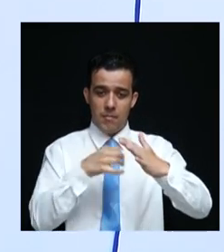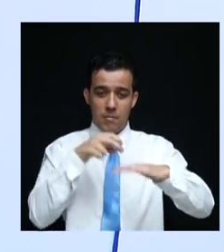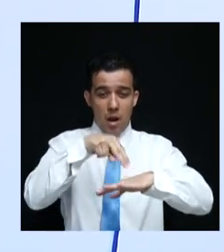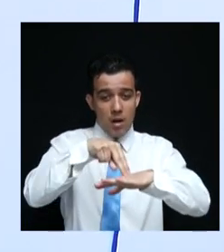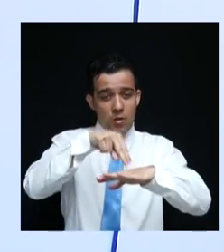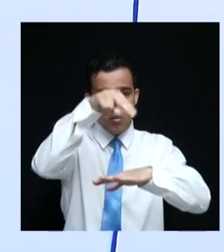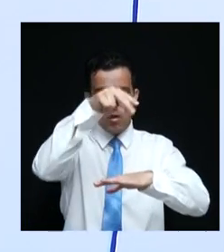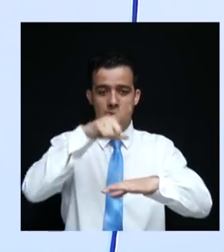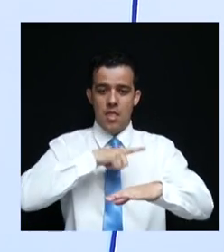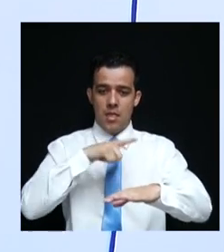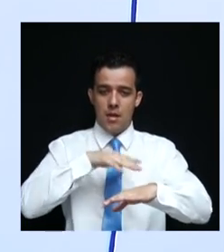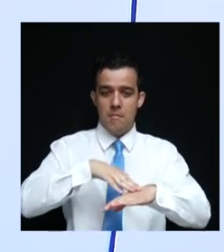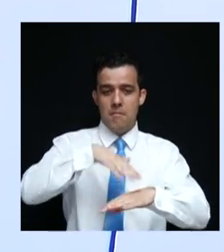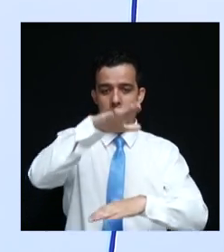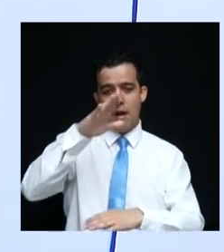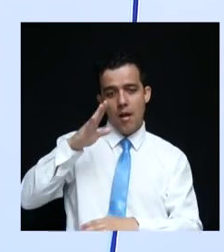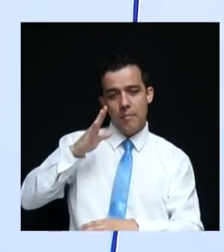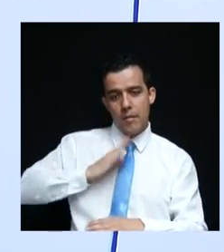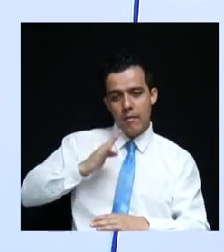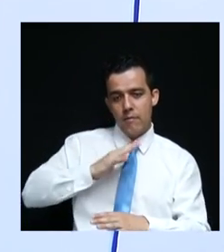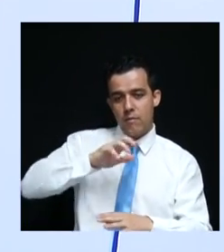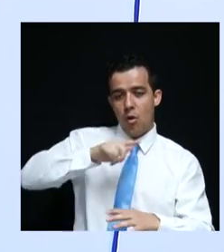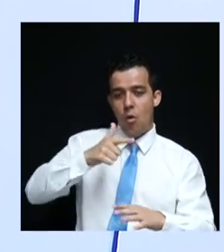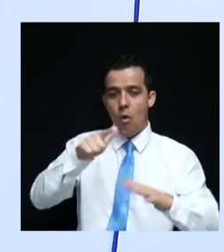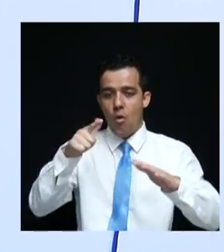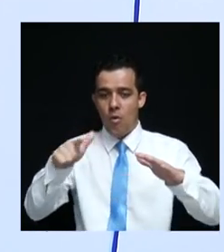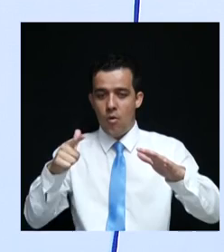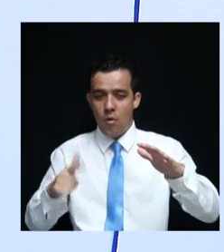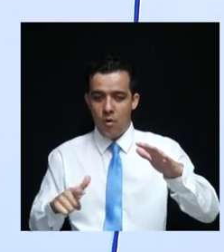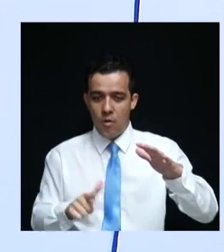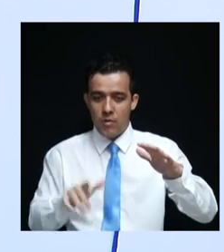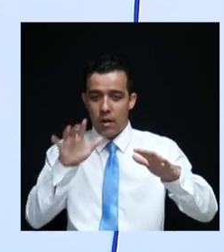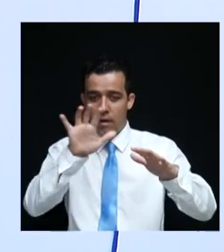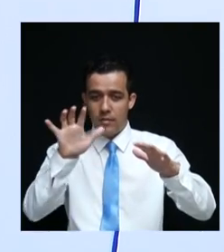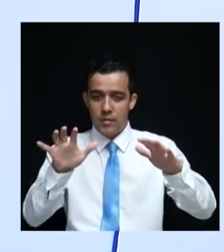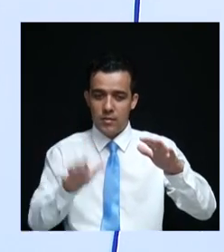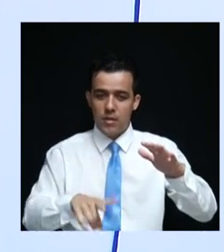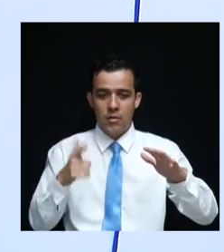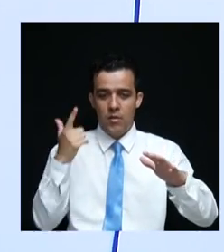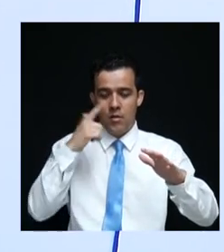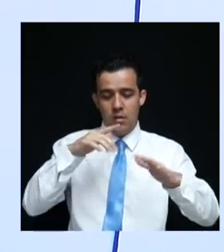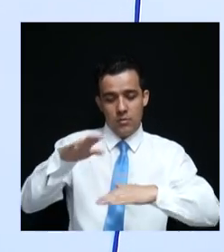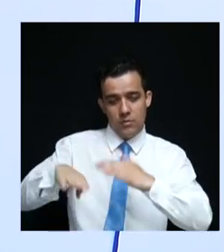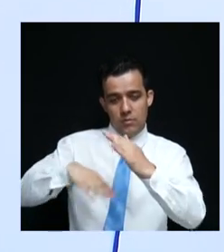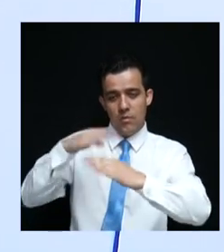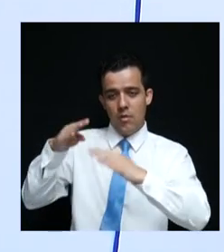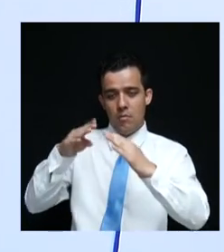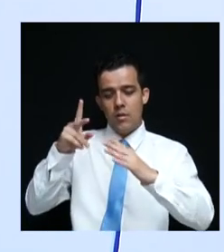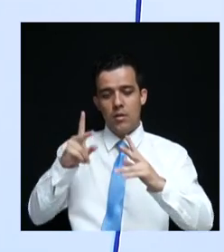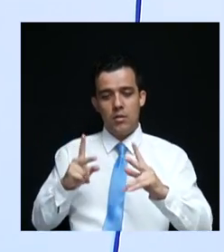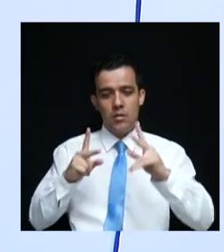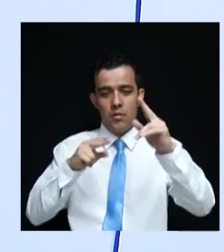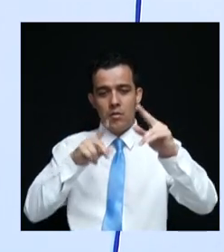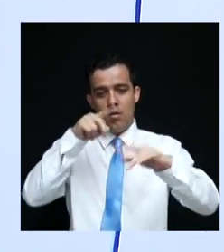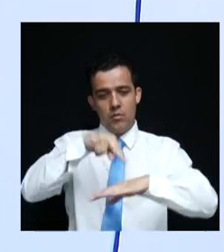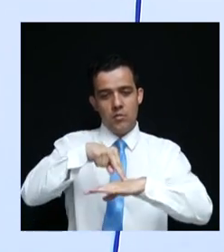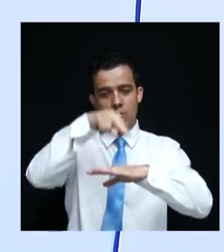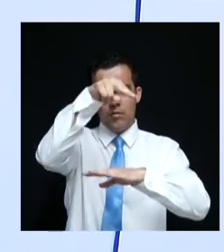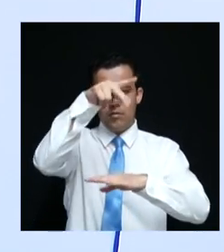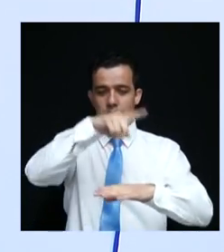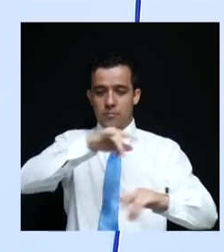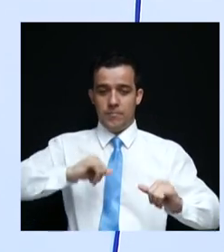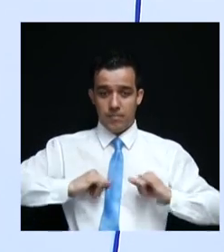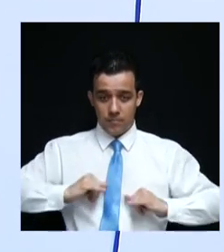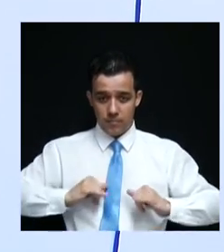tenha maiores benefícios do que em outras regiões, que não alcançam o grau de desenvolvimento que a região Nordeste enfrenta. Então,